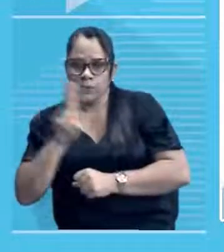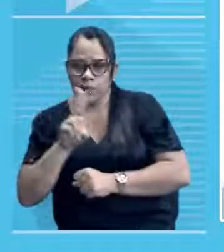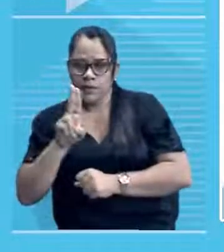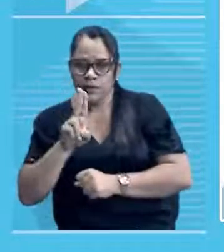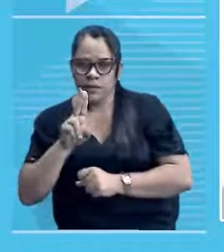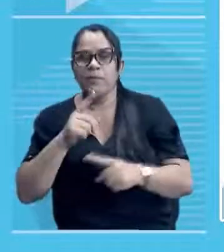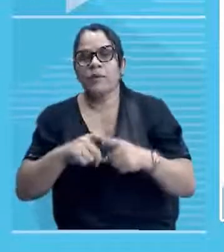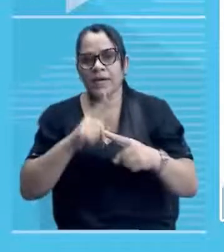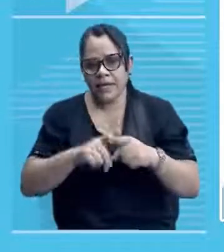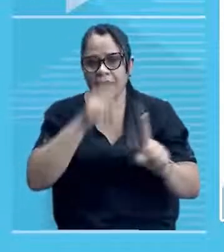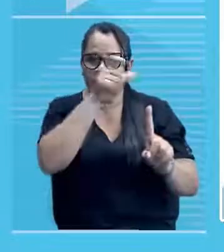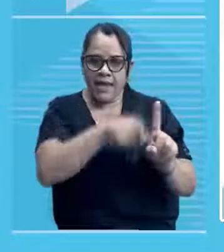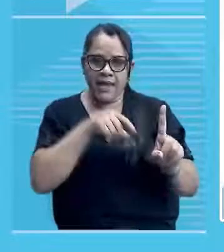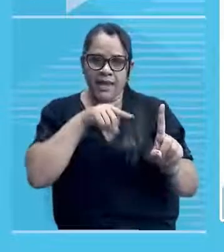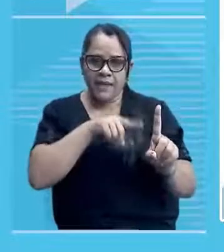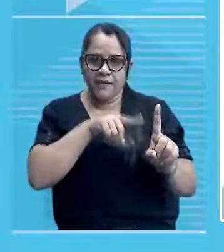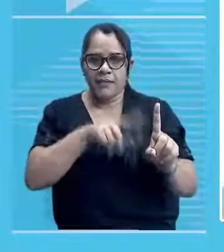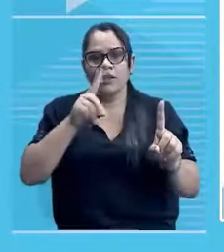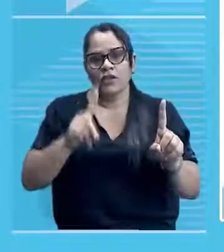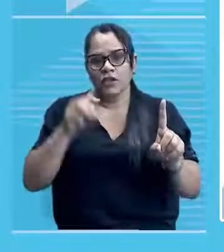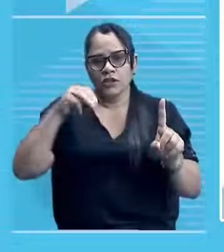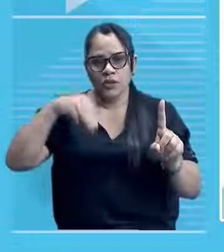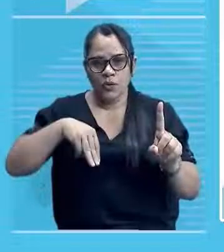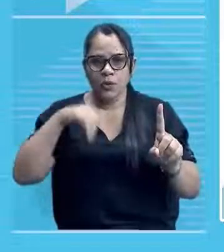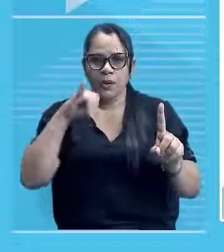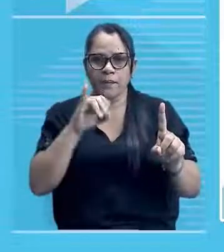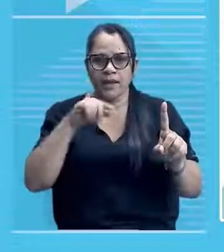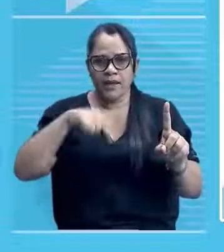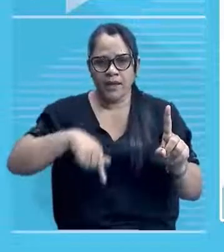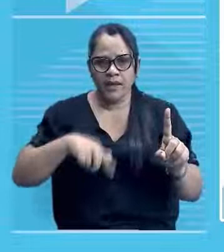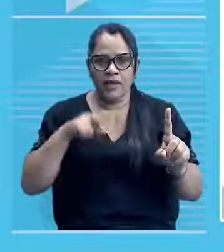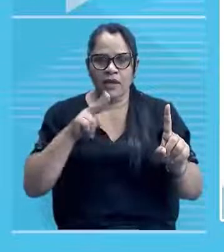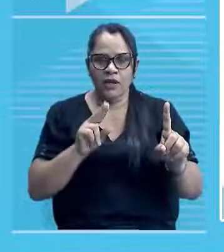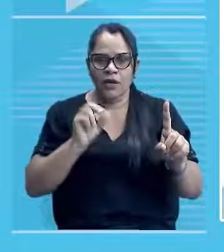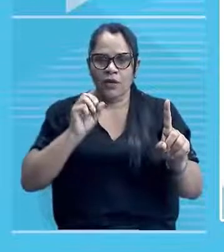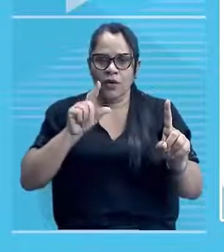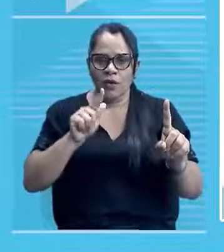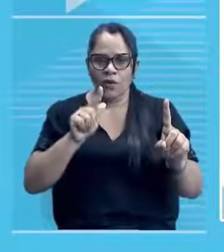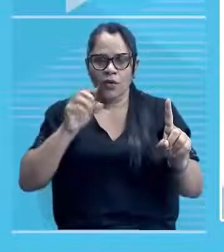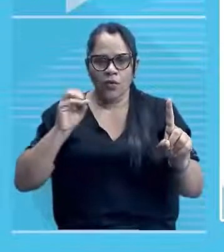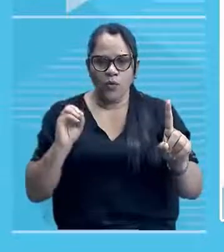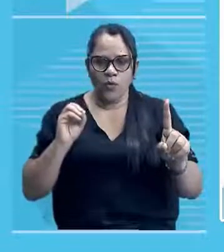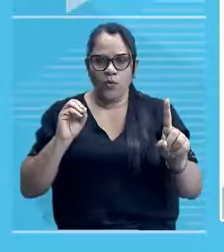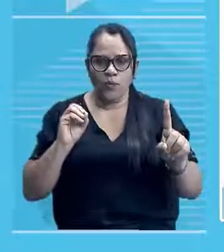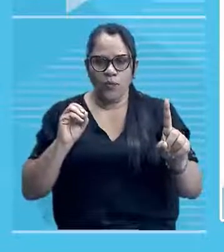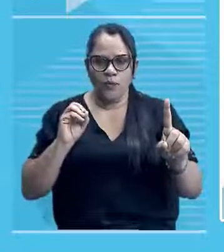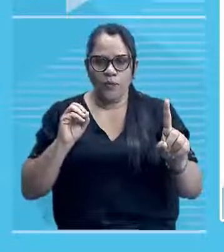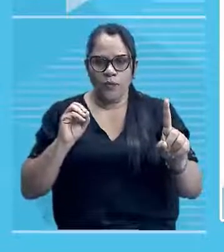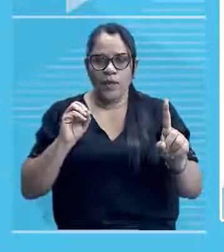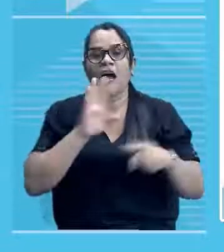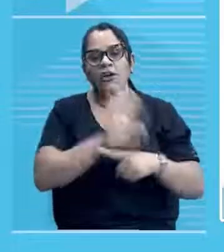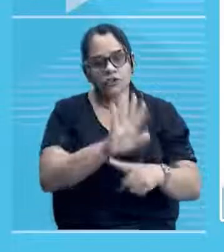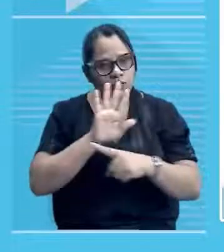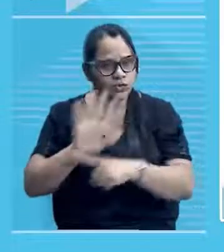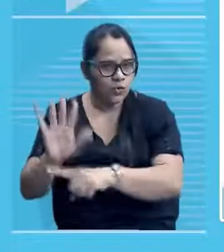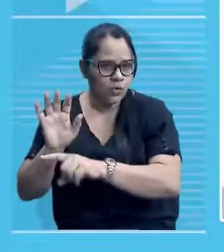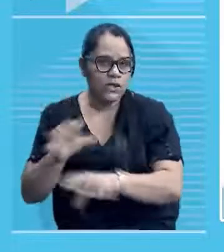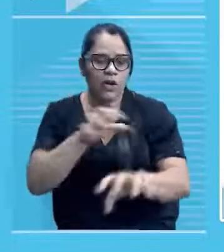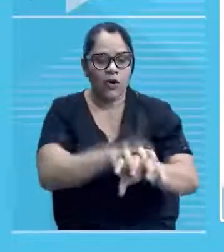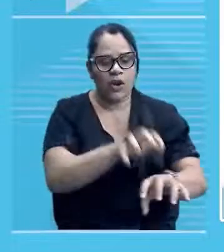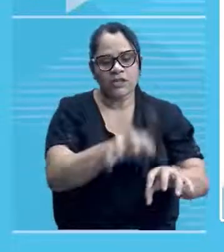Velho foi um cara que... Ele contribuiu pra colonização do estado, mas foi a um custo muito caro, né?